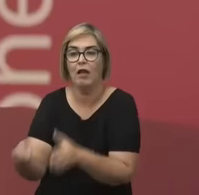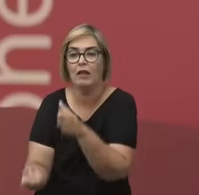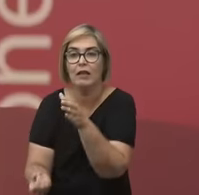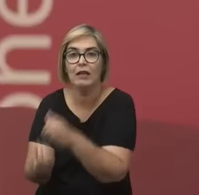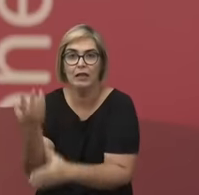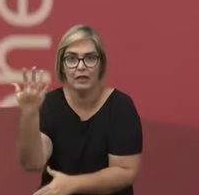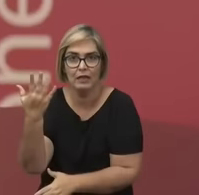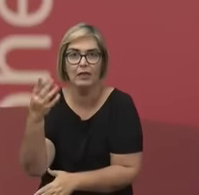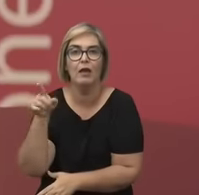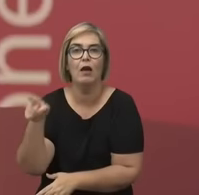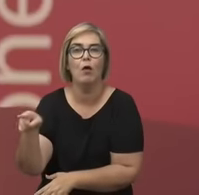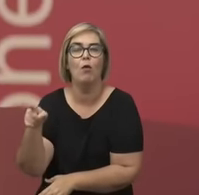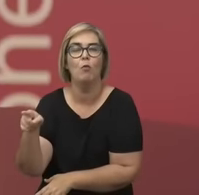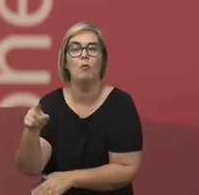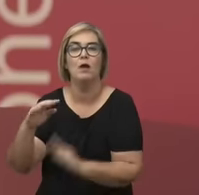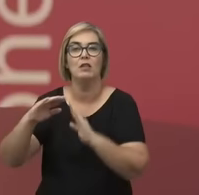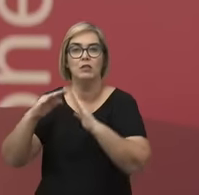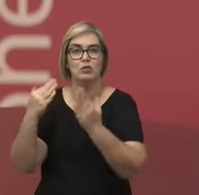na Rua do Lavradio.